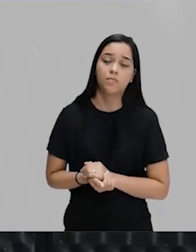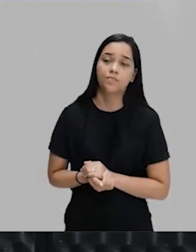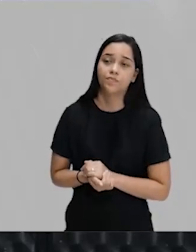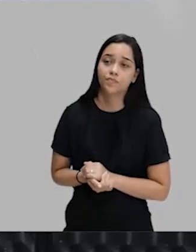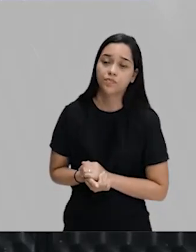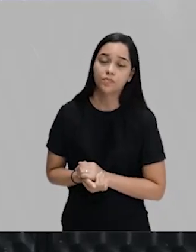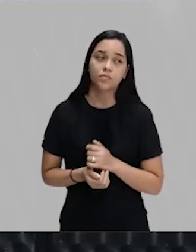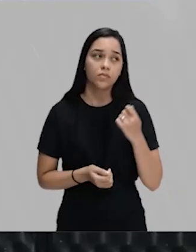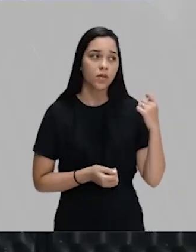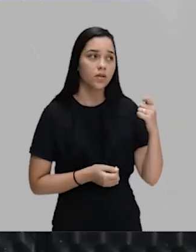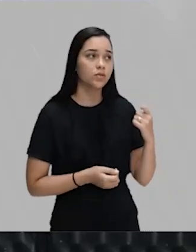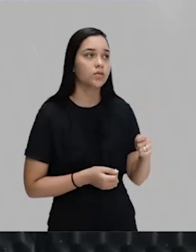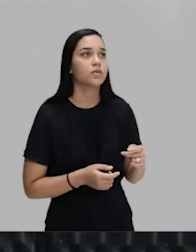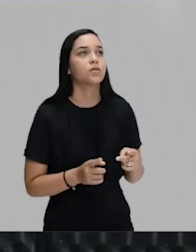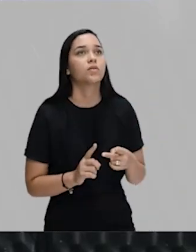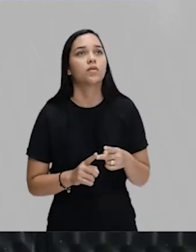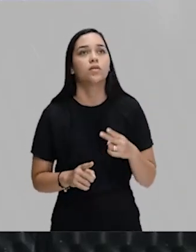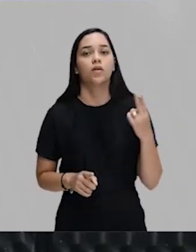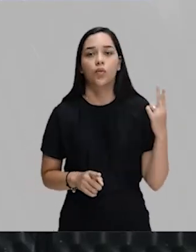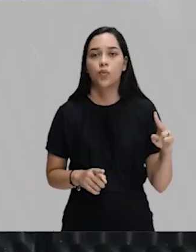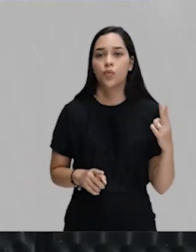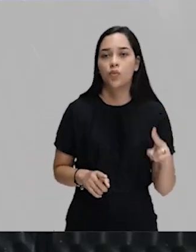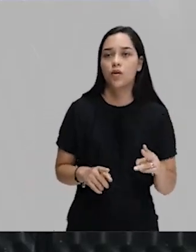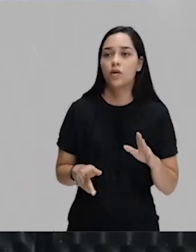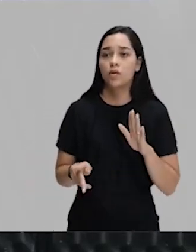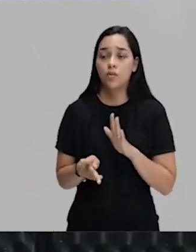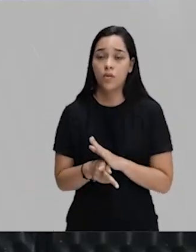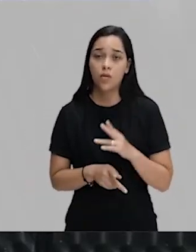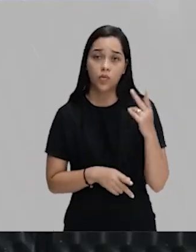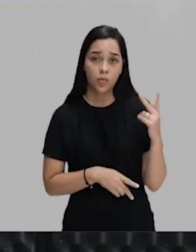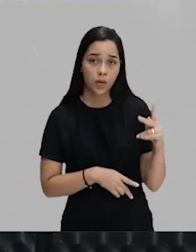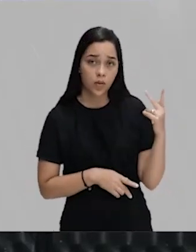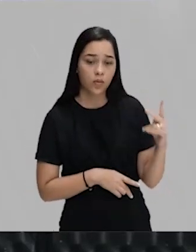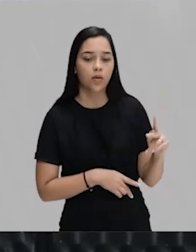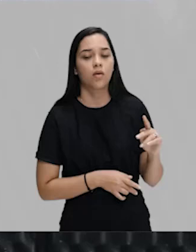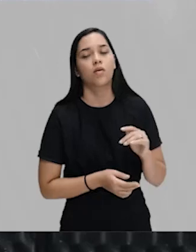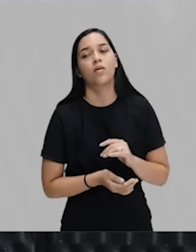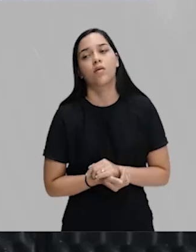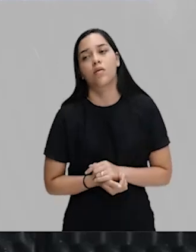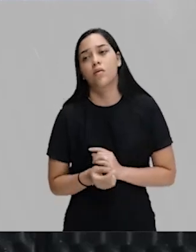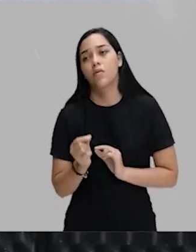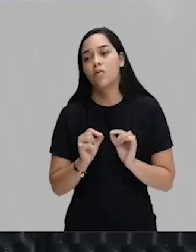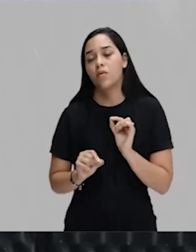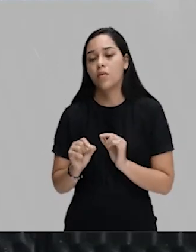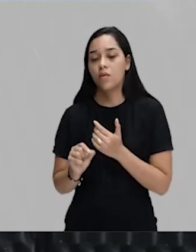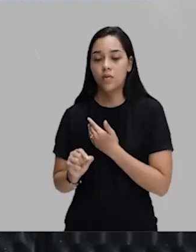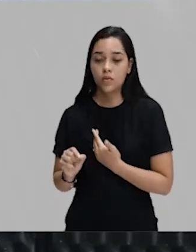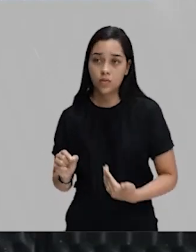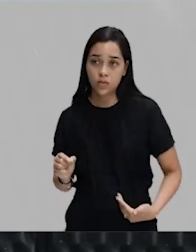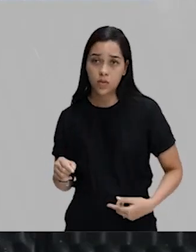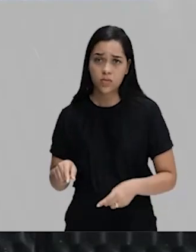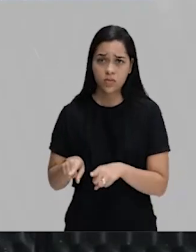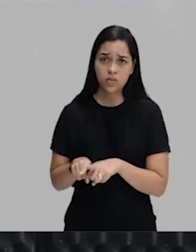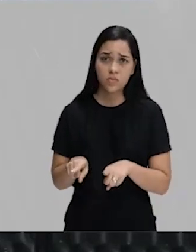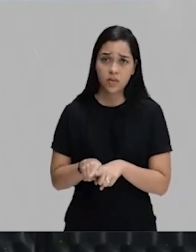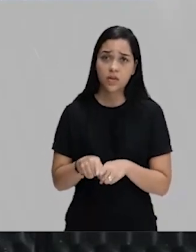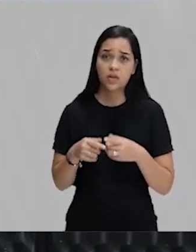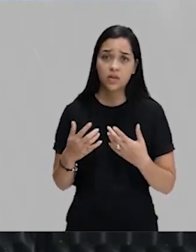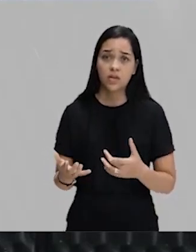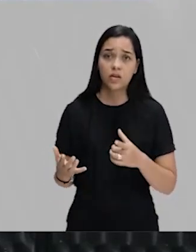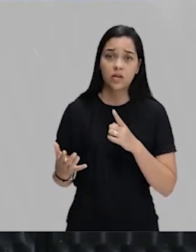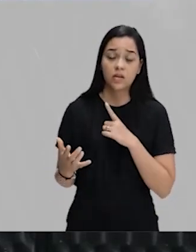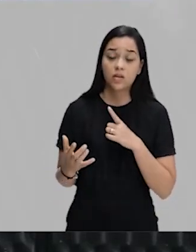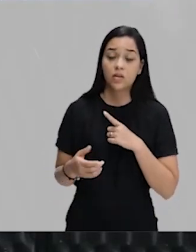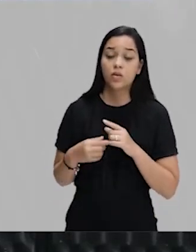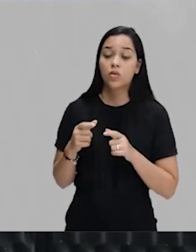Da Argentina, do Uruguai, do próprio Paraguai, que são Estados republicanos, e